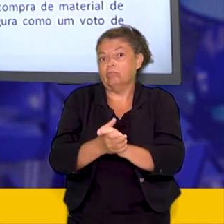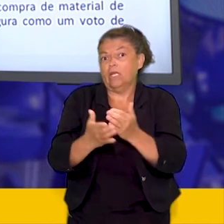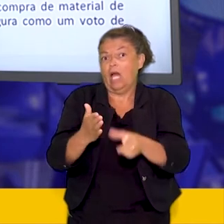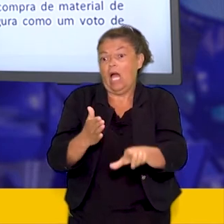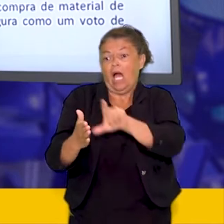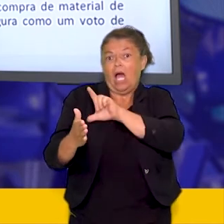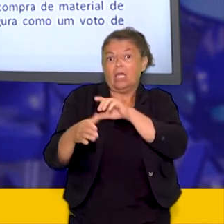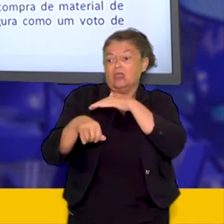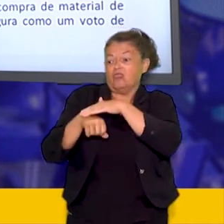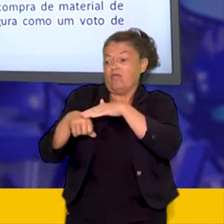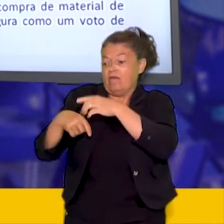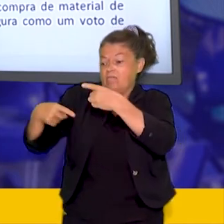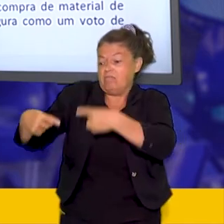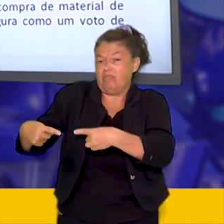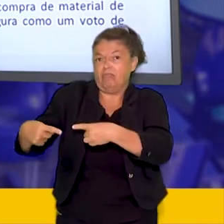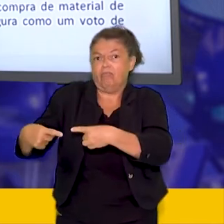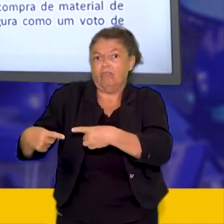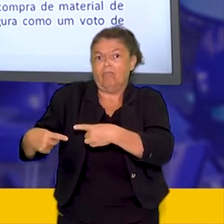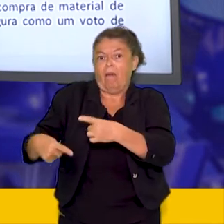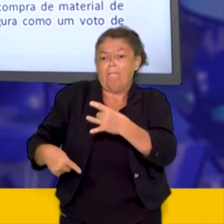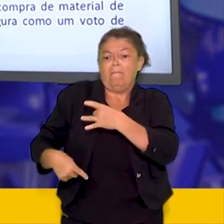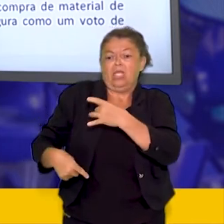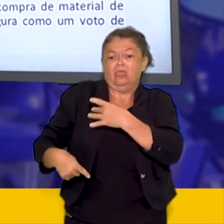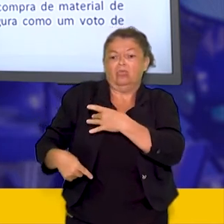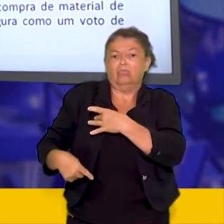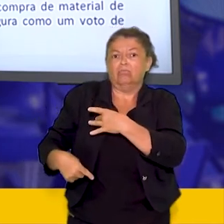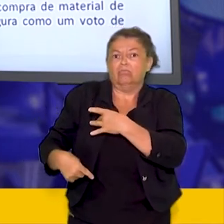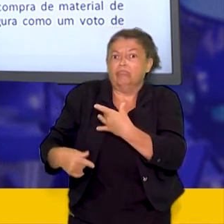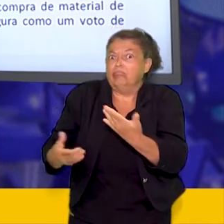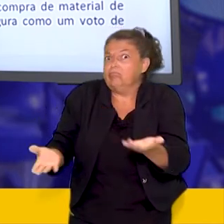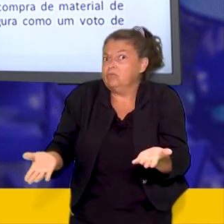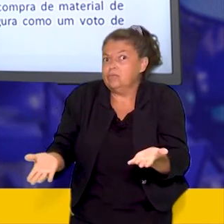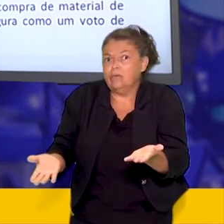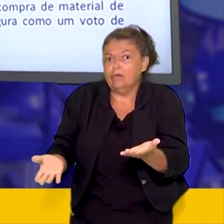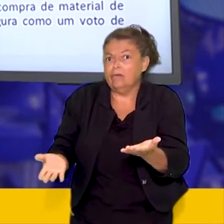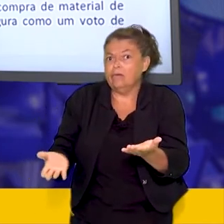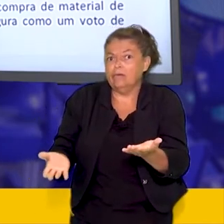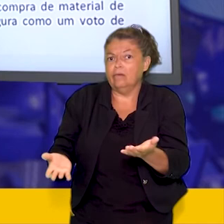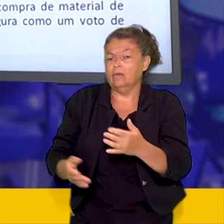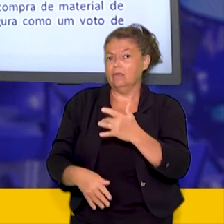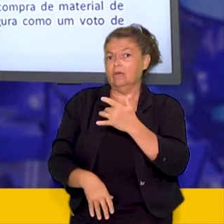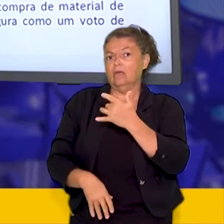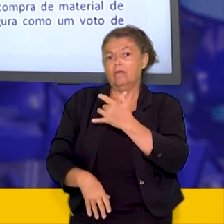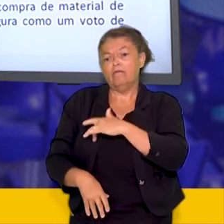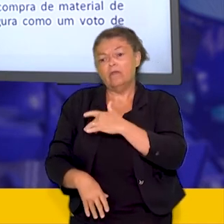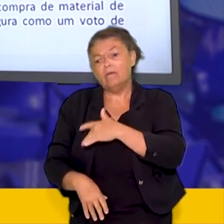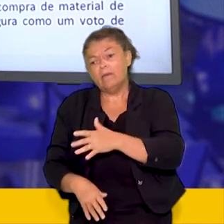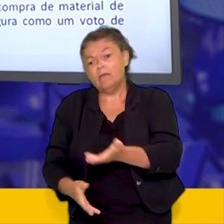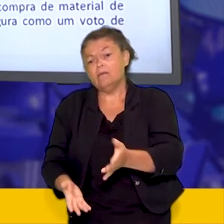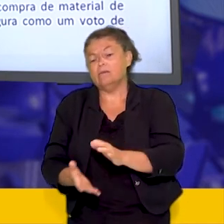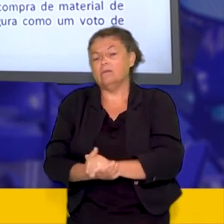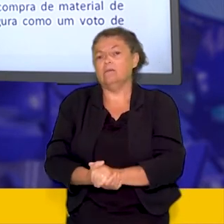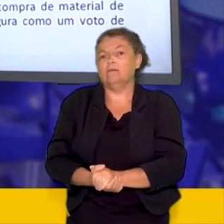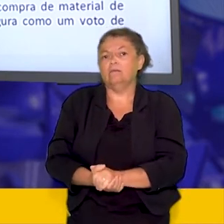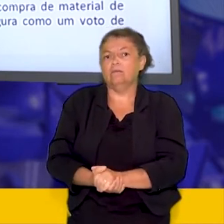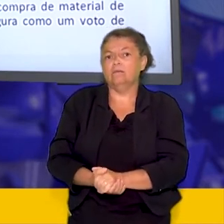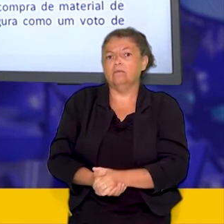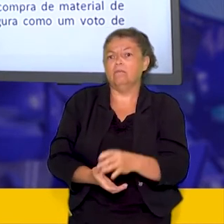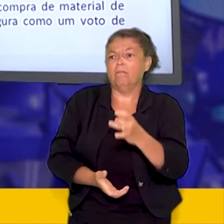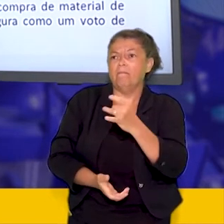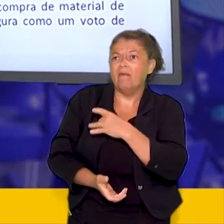que vem em eleições posteriores às